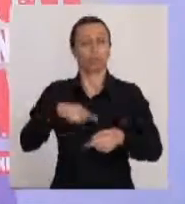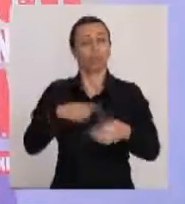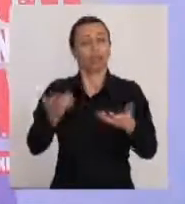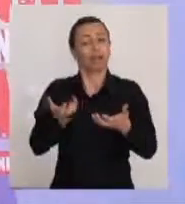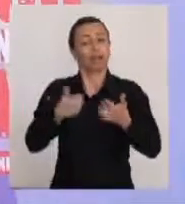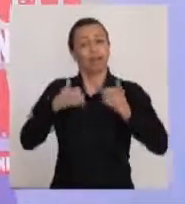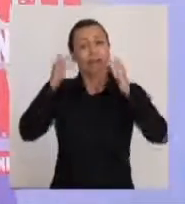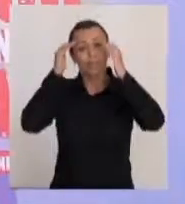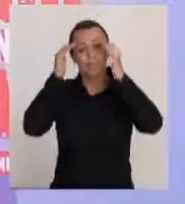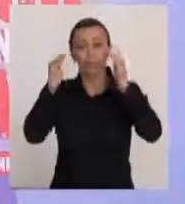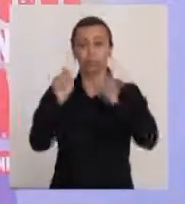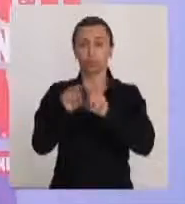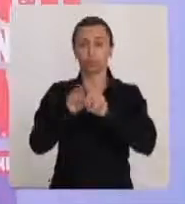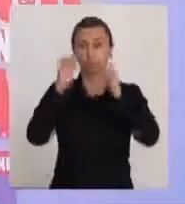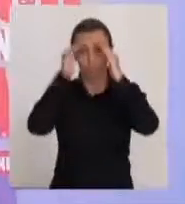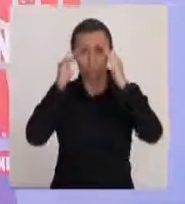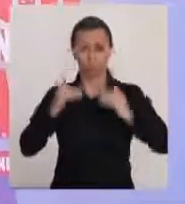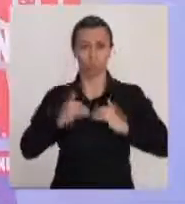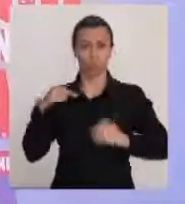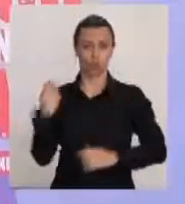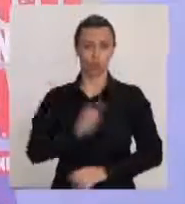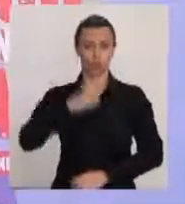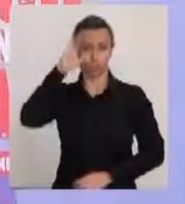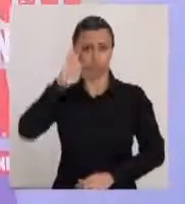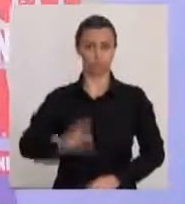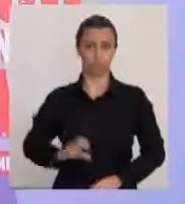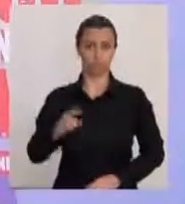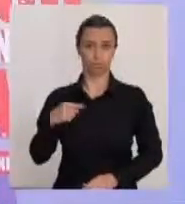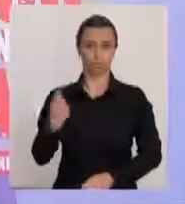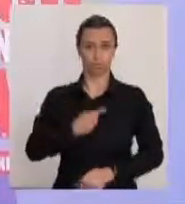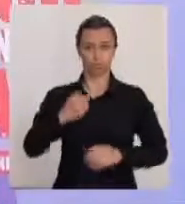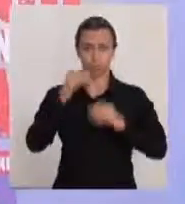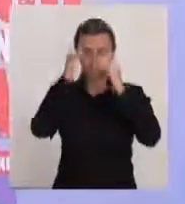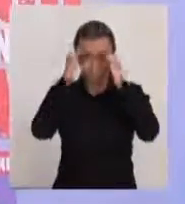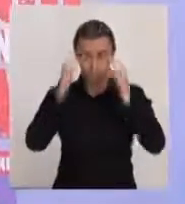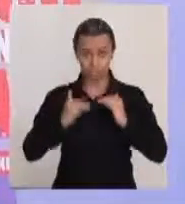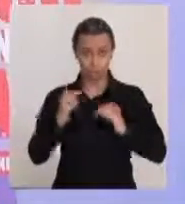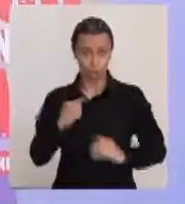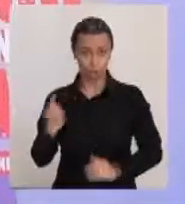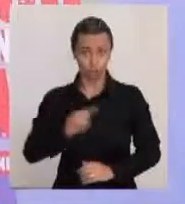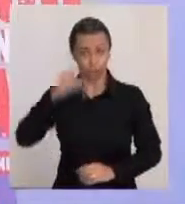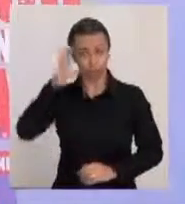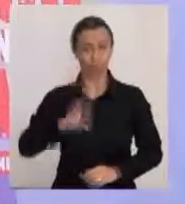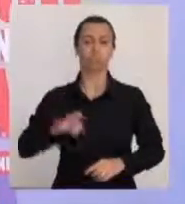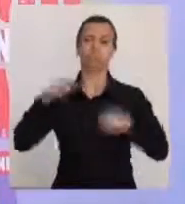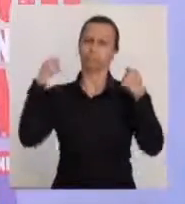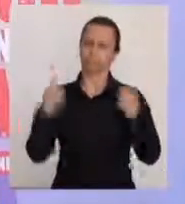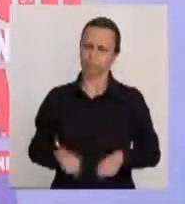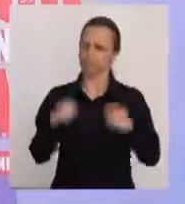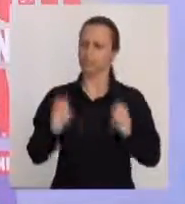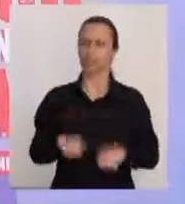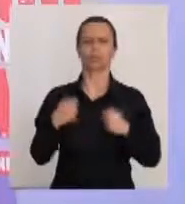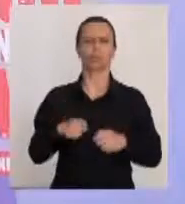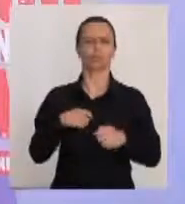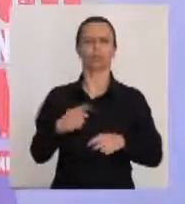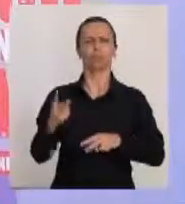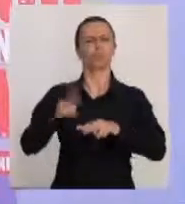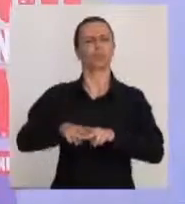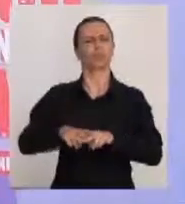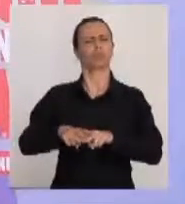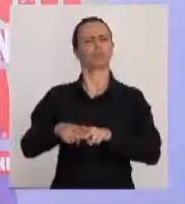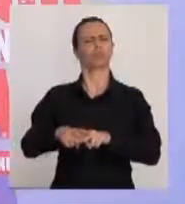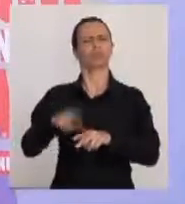por qualquer coisa. Nós queremos apenas respeitar a nossa dignidade, a nossa cidadania. A gente acha que para respeitar essa cidadania é preciso